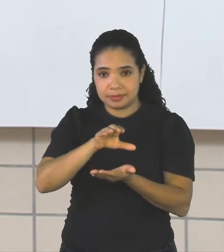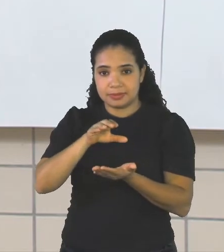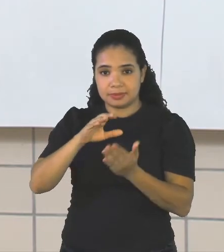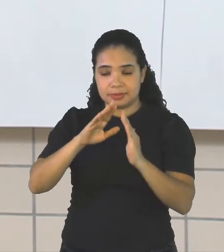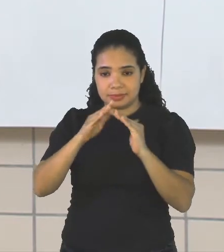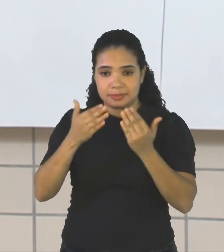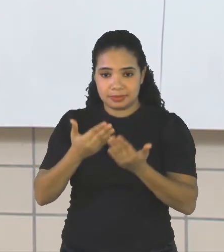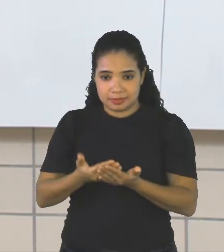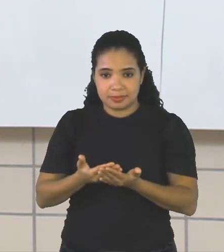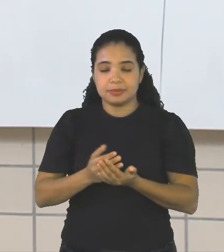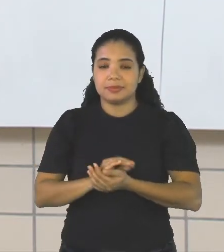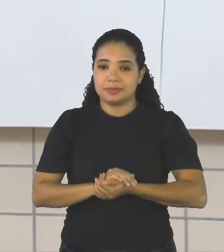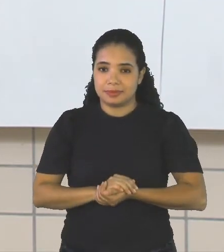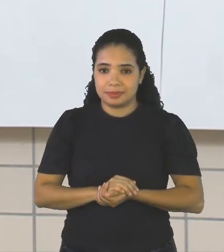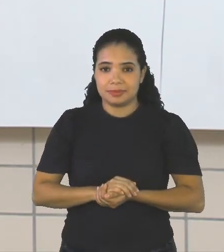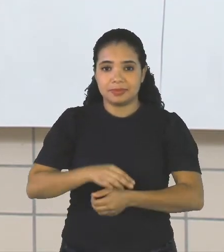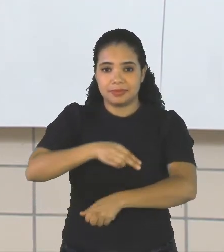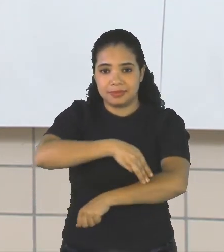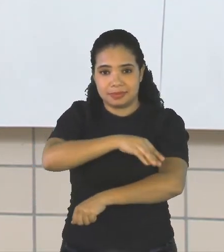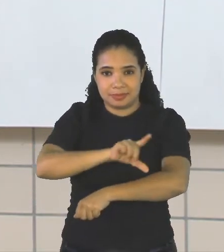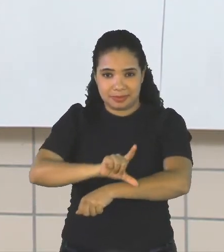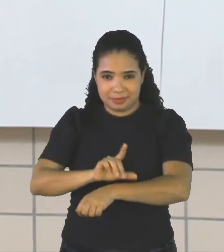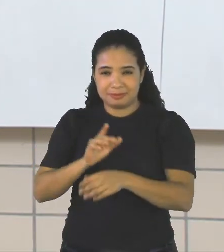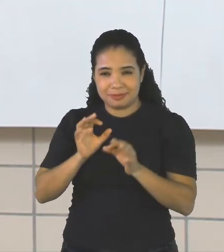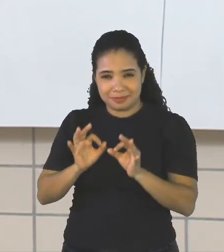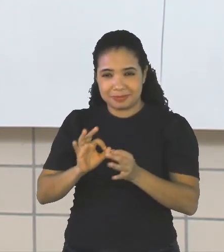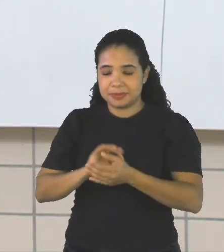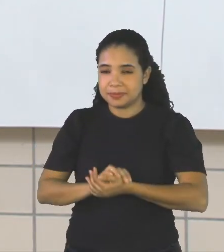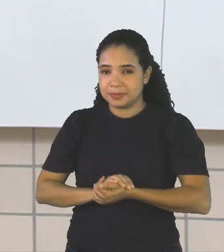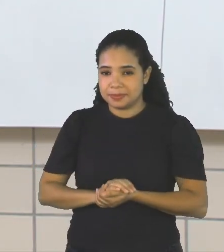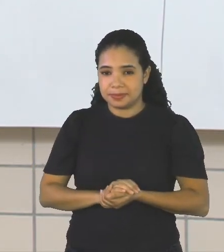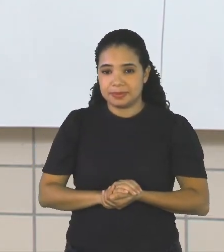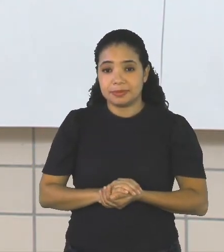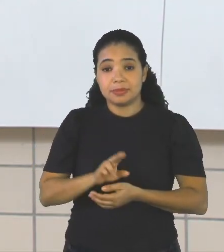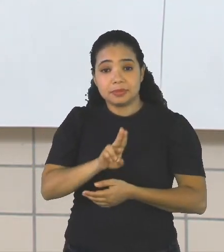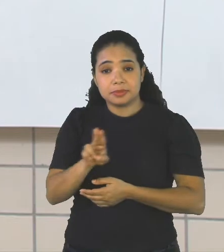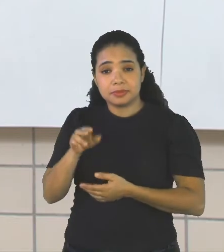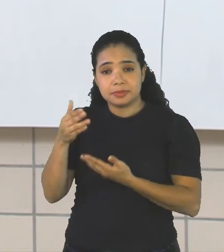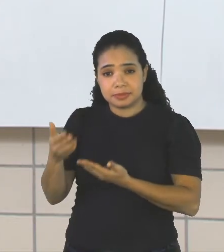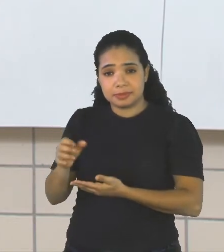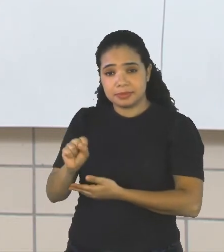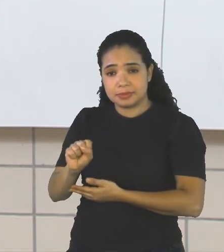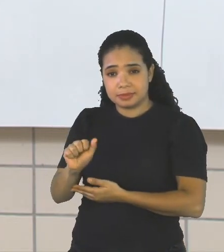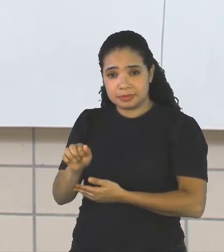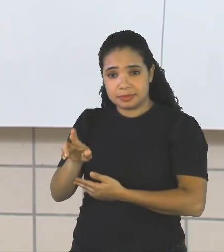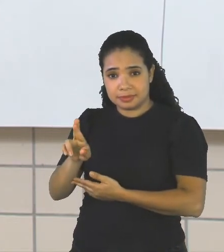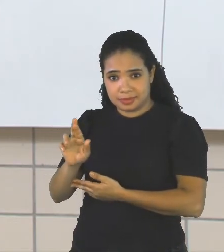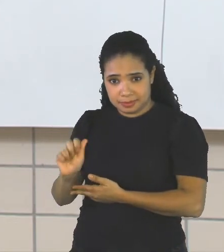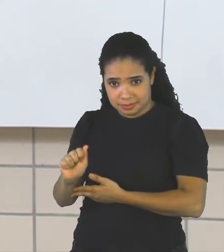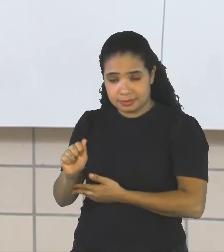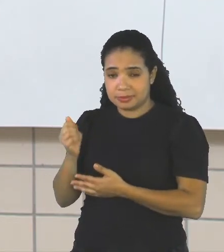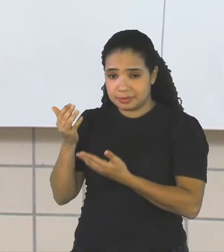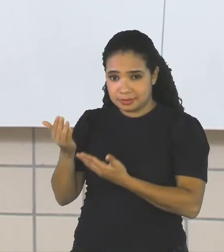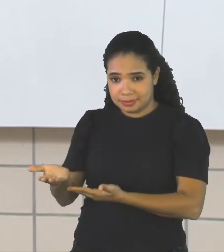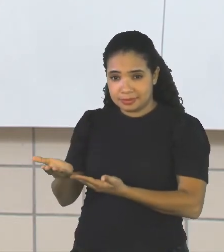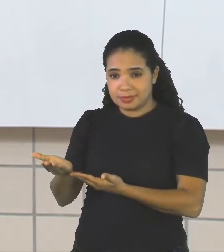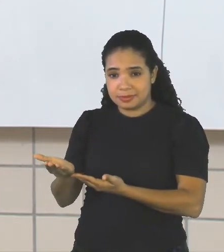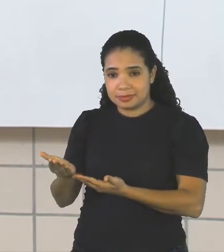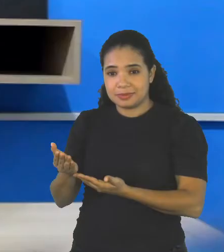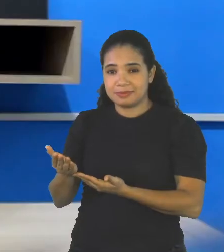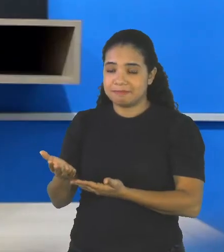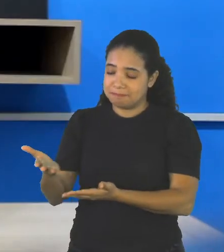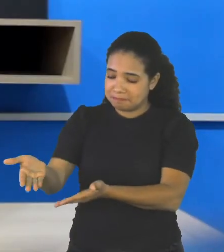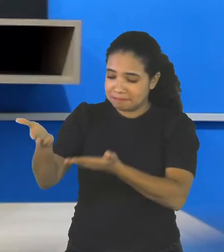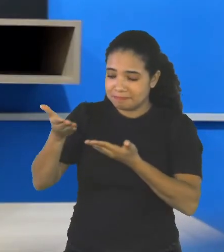Vamos Conosco Então Her Name Is Sarah O Nome Dela É Sarah Sarah Welcome To Palmas Home School